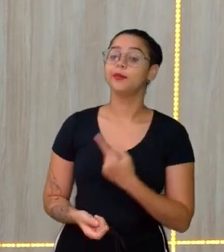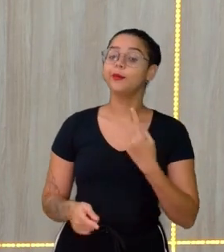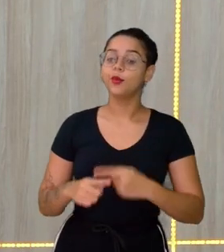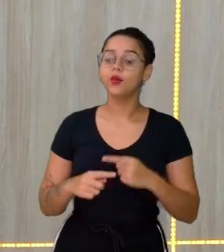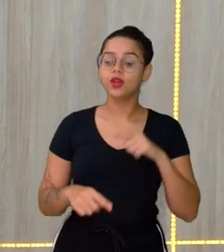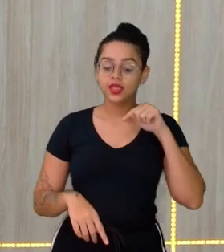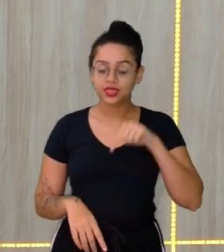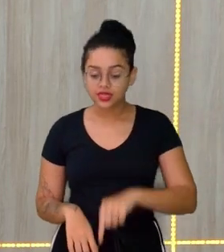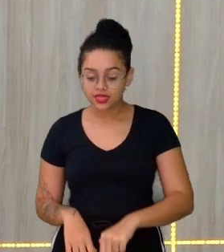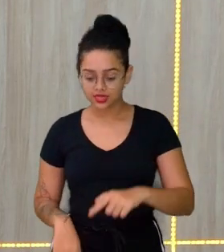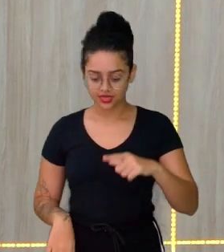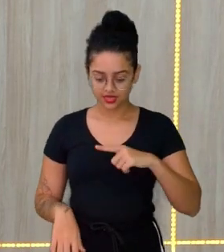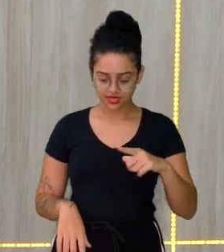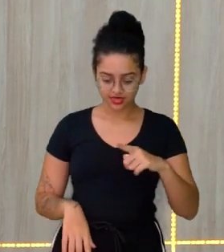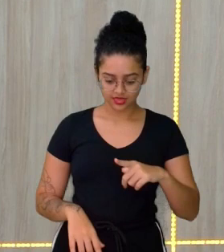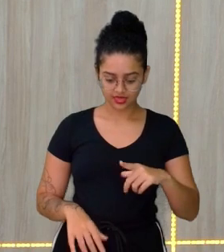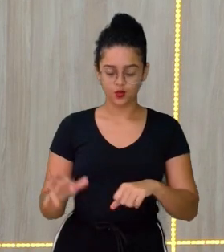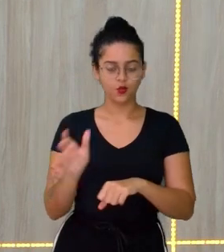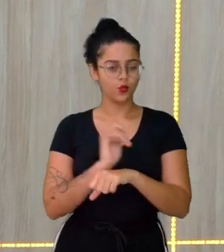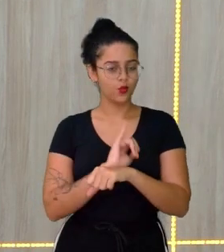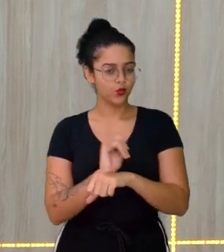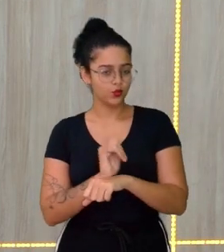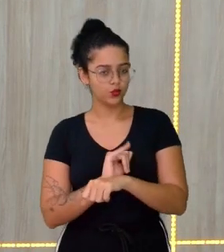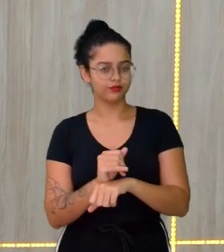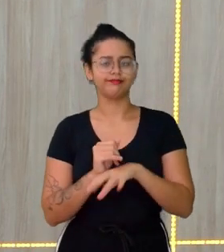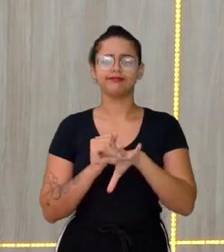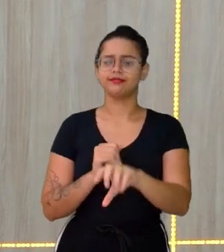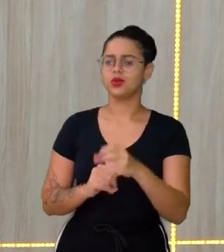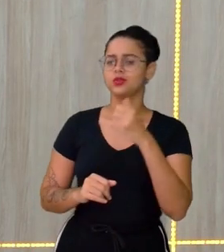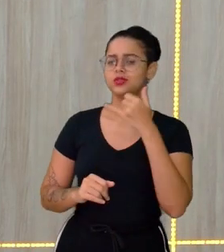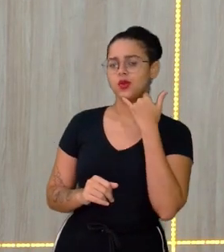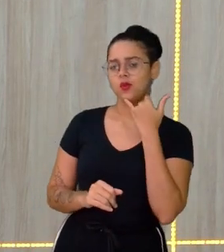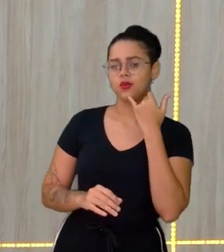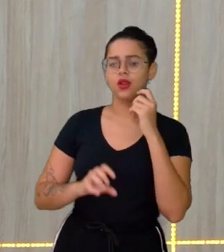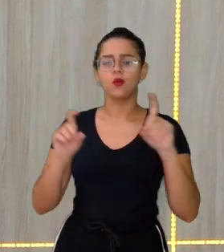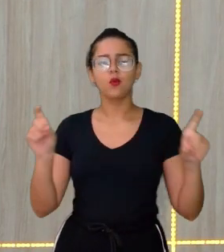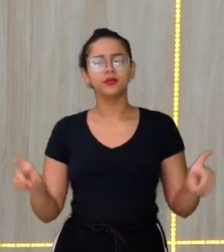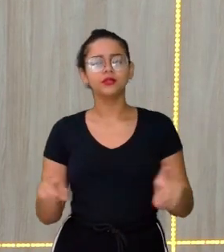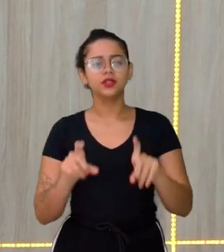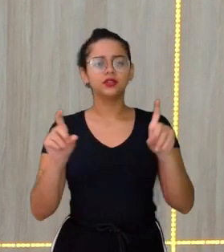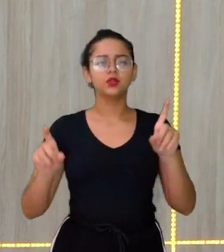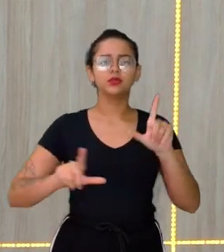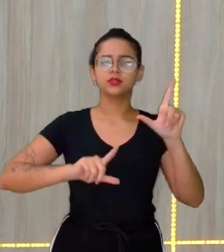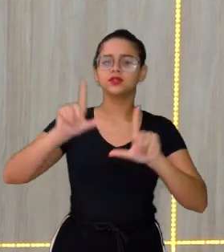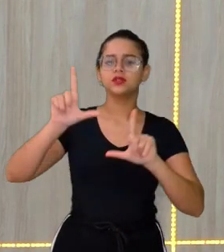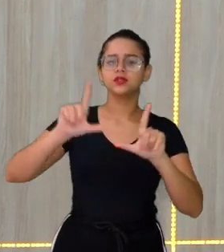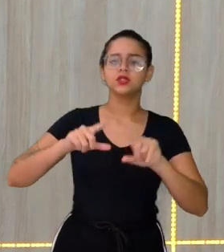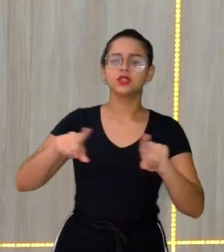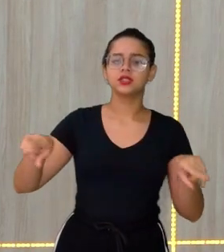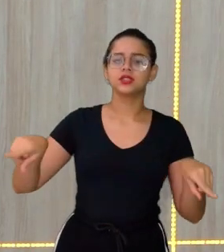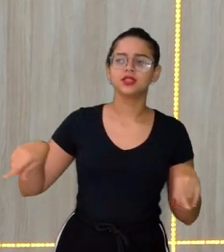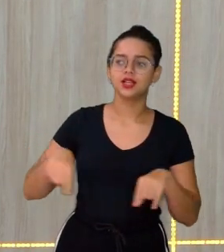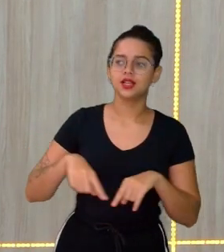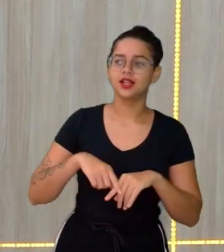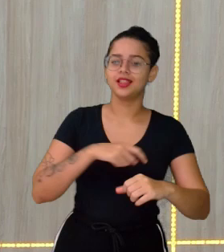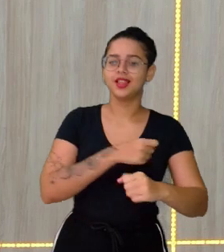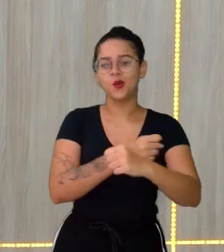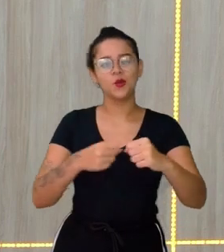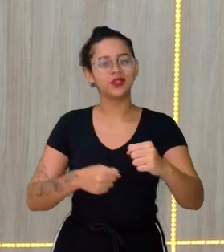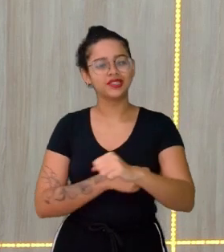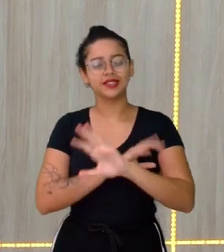você ter o canal no YouTube Você pega aí seu celular, seu computador, televisão da sala, da cozinha, enfim